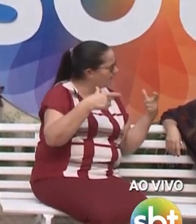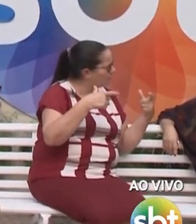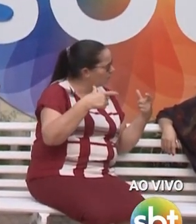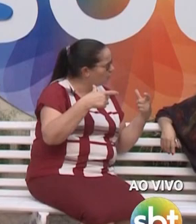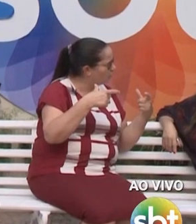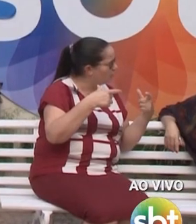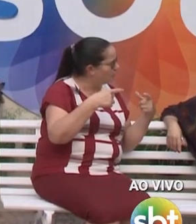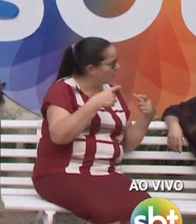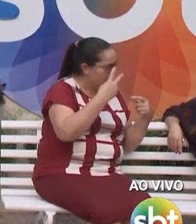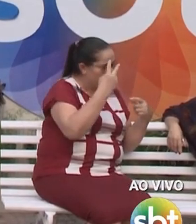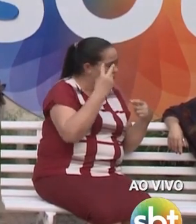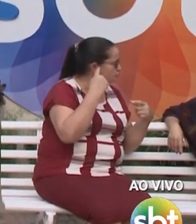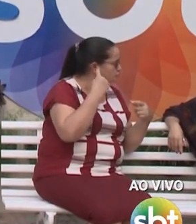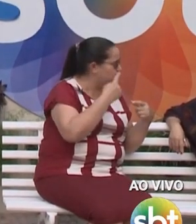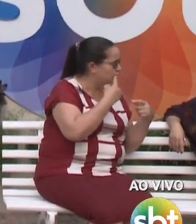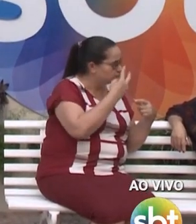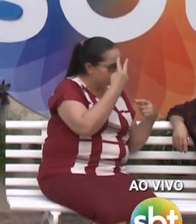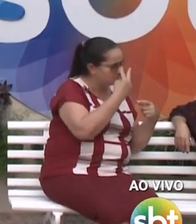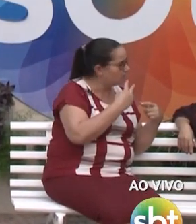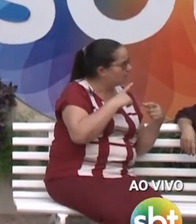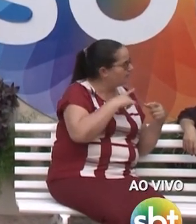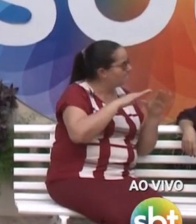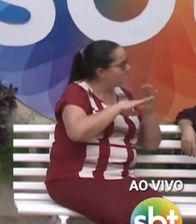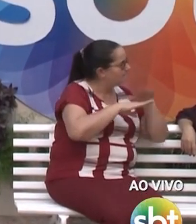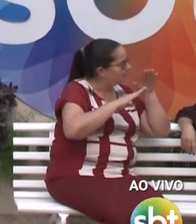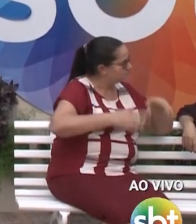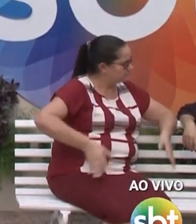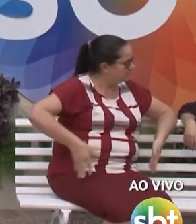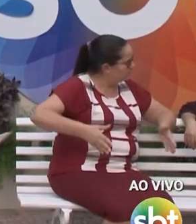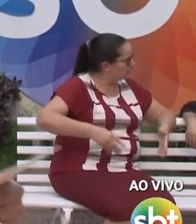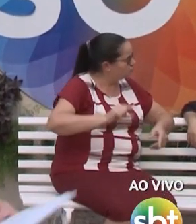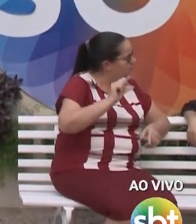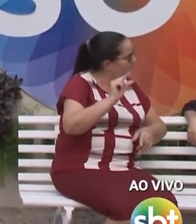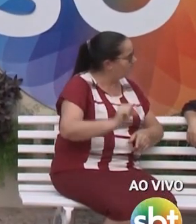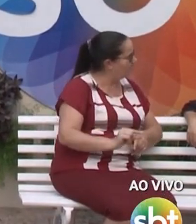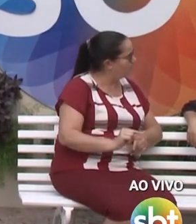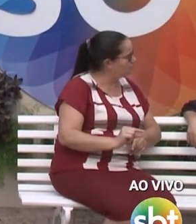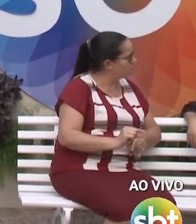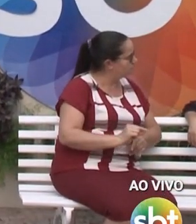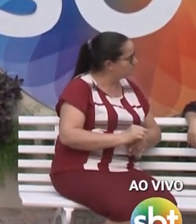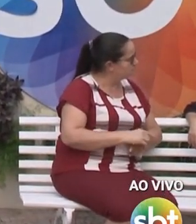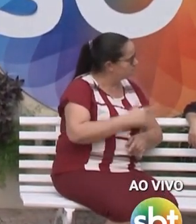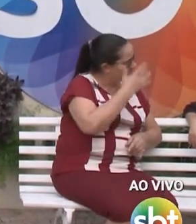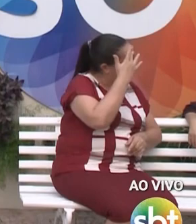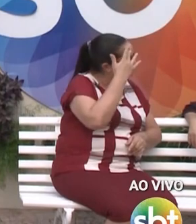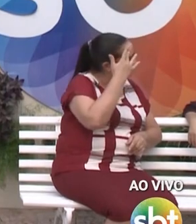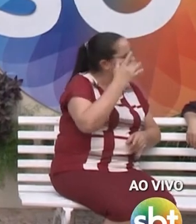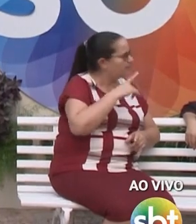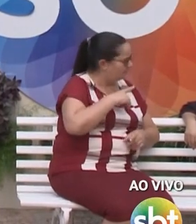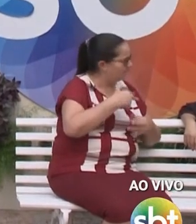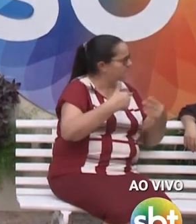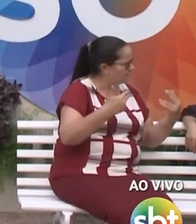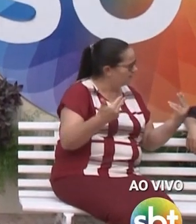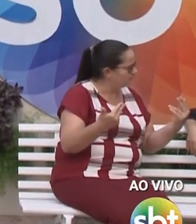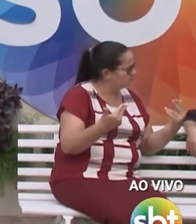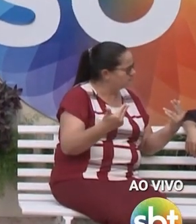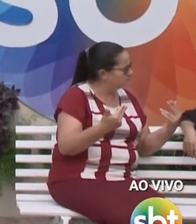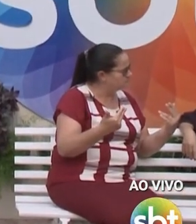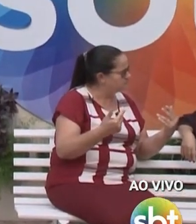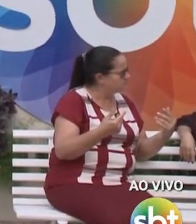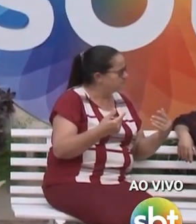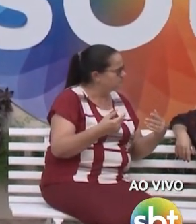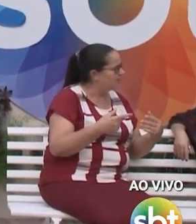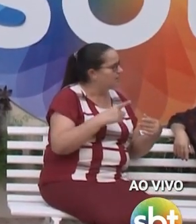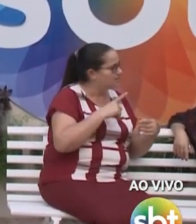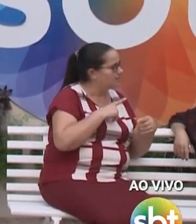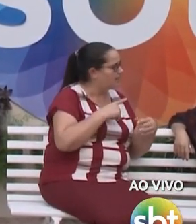cegos têm um percentual maior que cadeirantes. Então, as pessoas com necessidades especiais são vários pontos para a gente olhar.